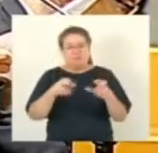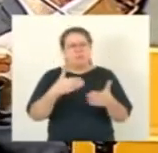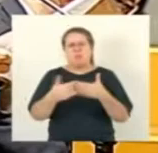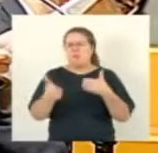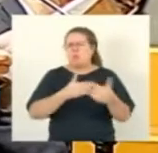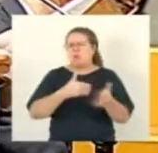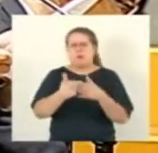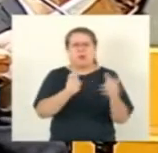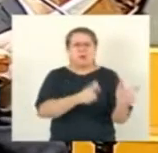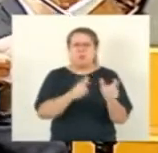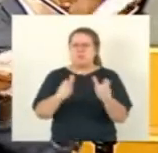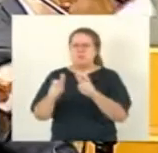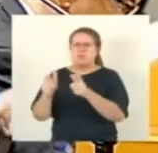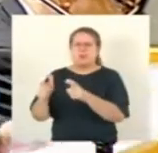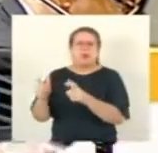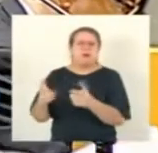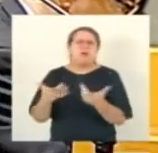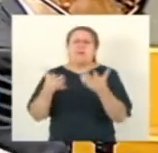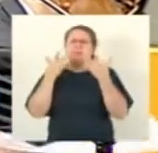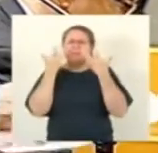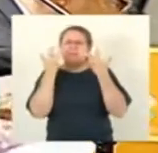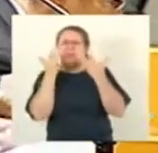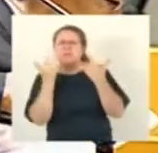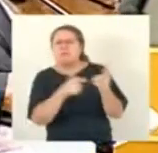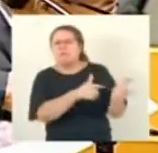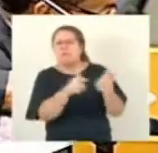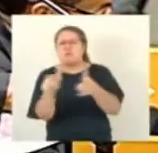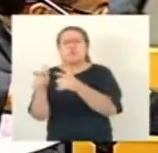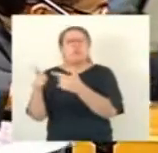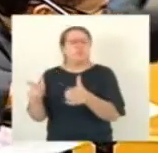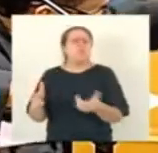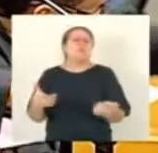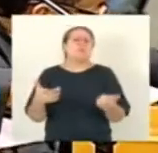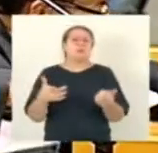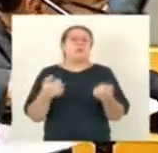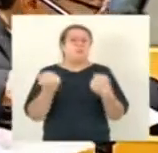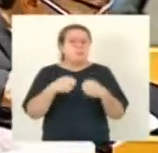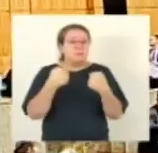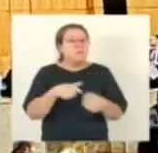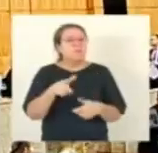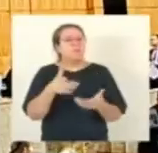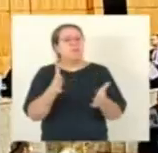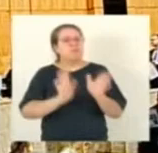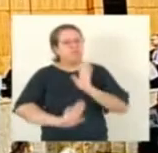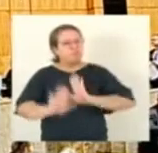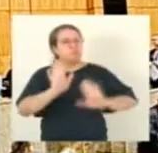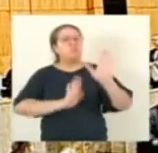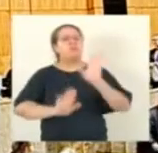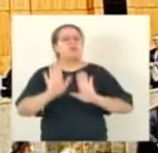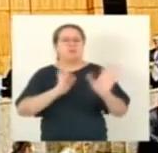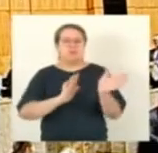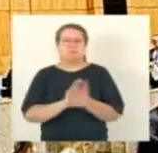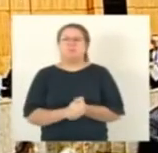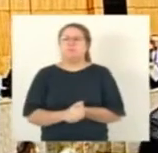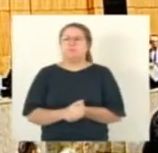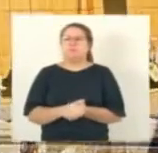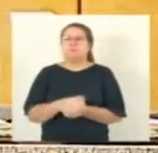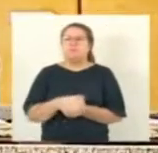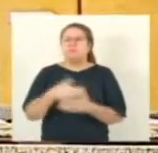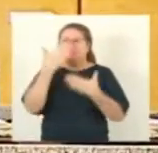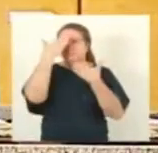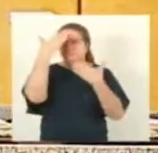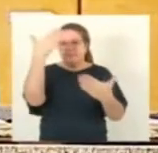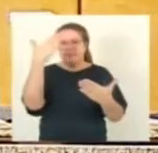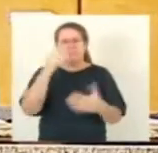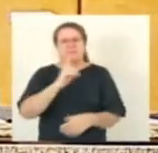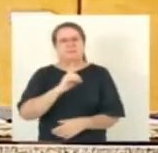amostras de arte, museus, feiras e eventos. Muito obrigado, presidente. Retorno a palavra, você é esse. Obrigado, deputado Danilo Baense.